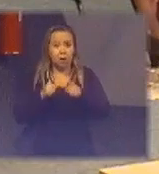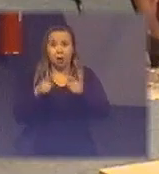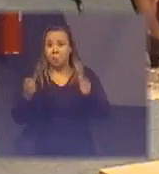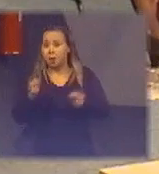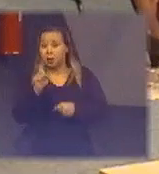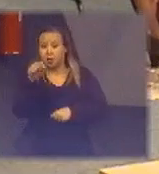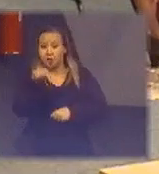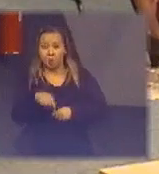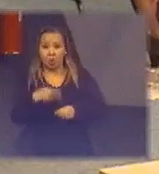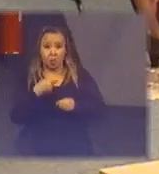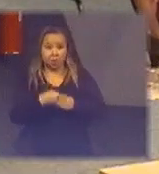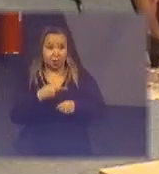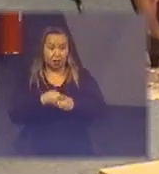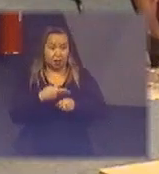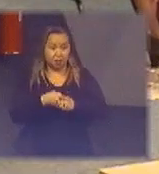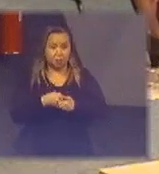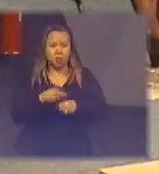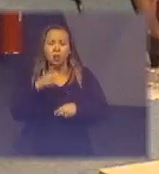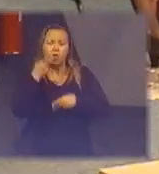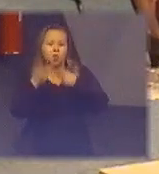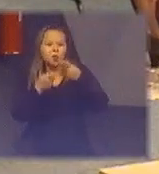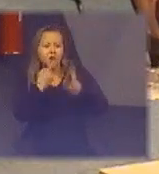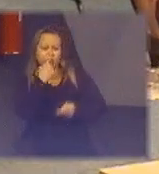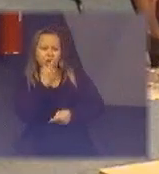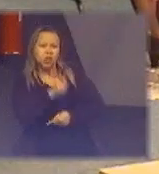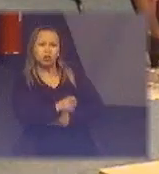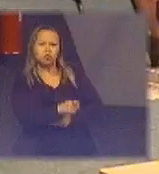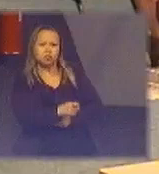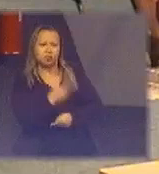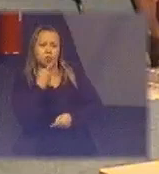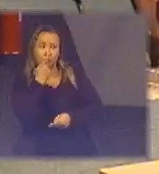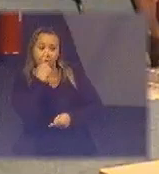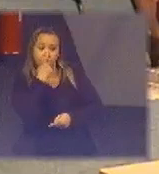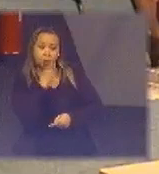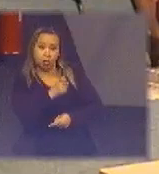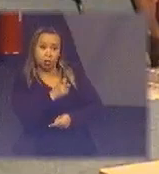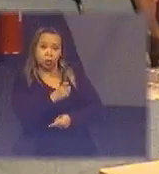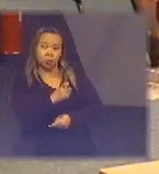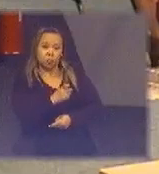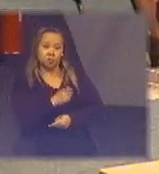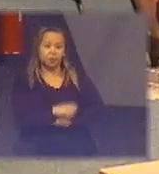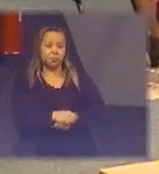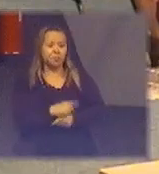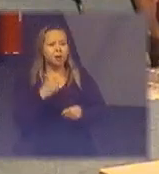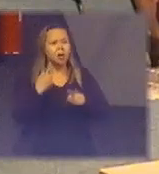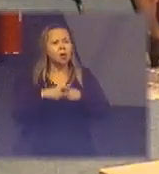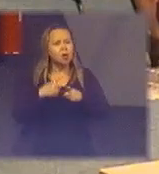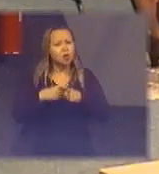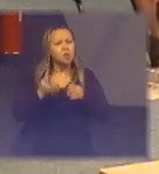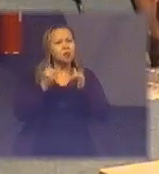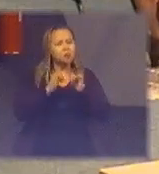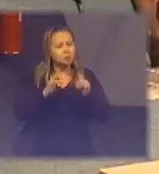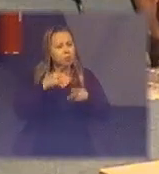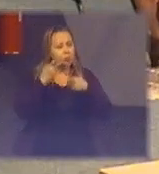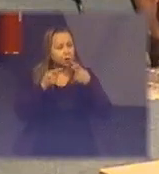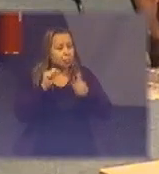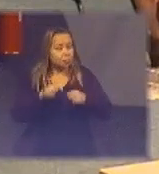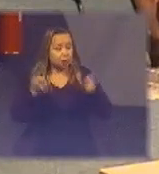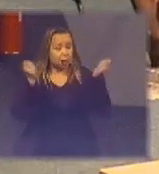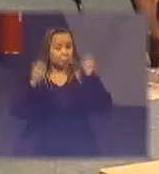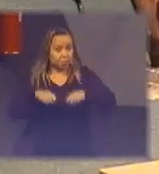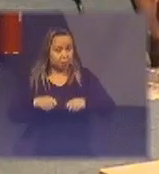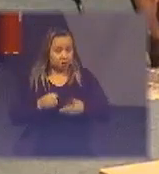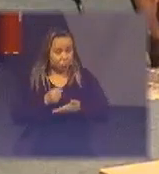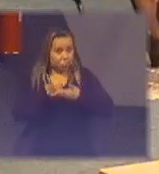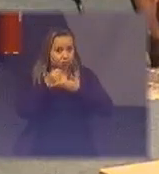é mineração a partir de resíduos e piorou então por que eu estou ilustrando dessa forma? porque a capacitação quando a gente oferece as